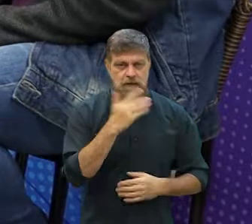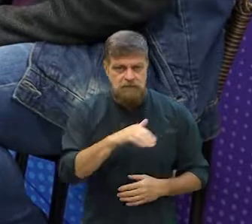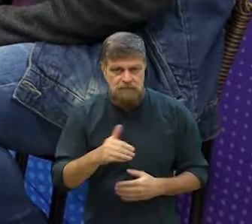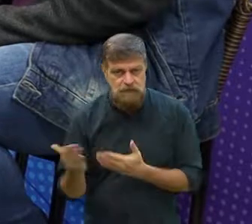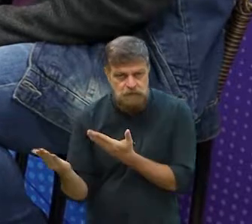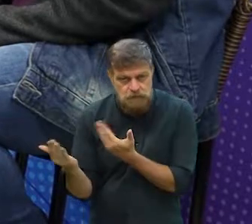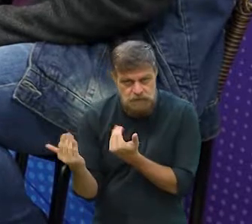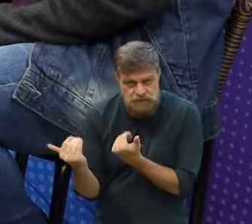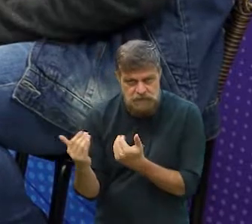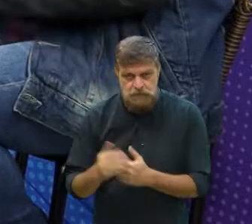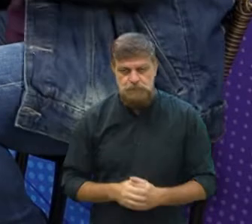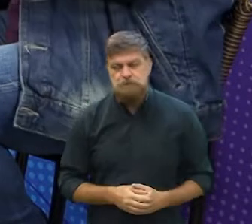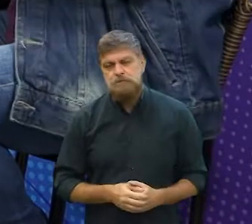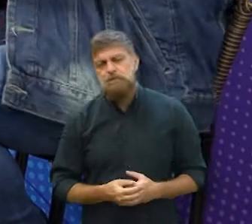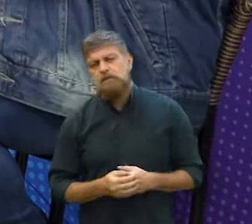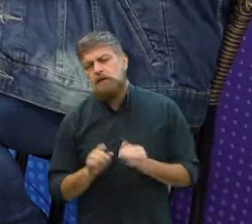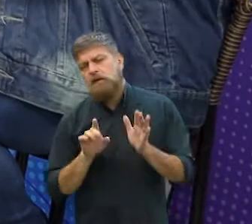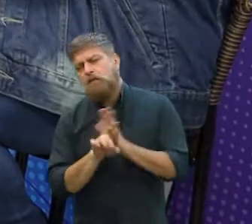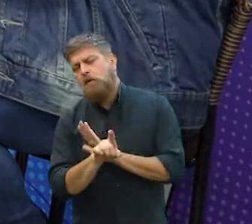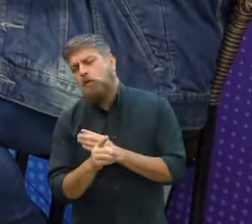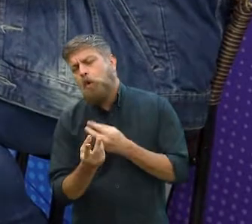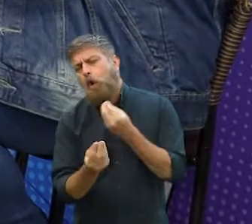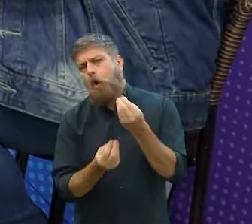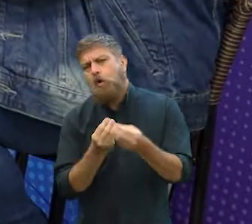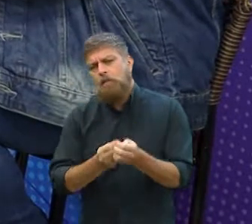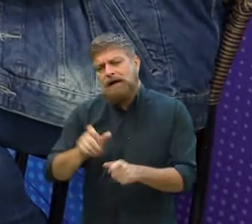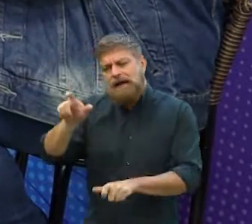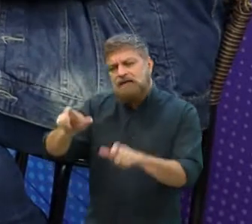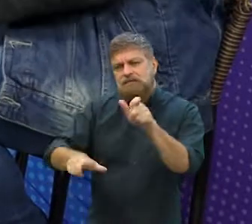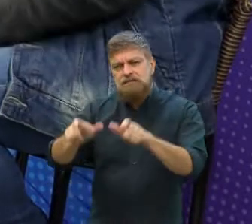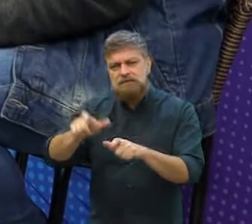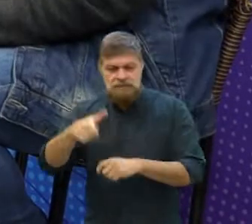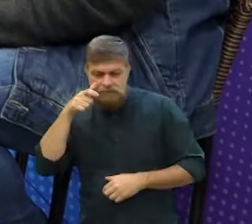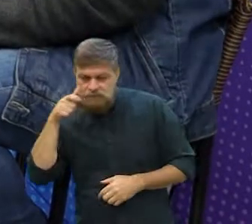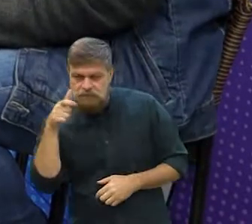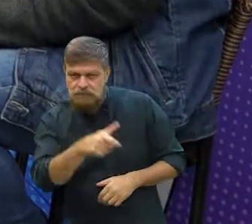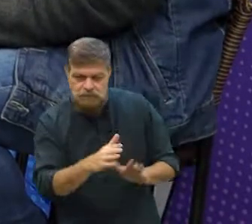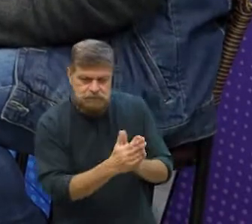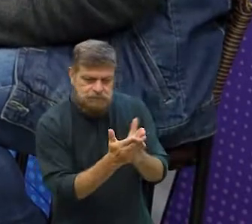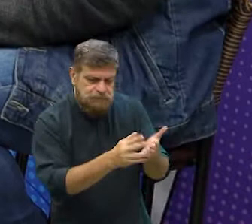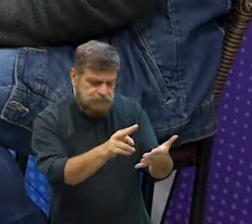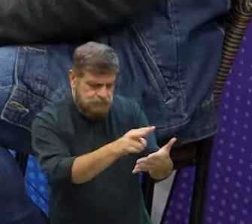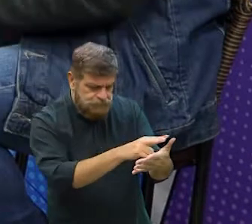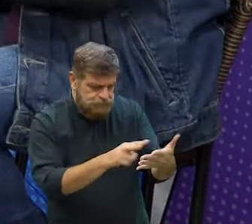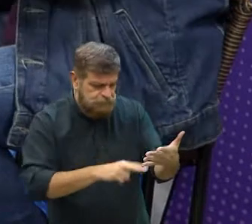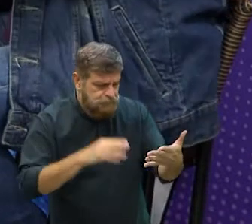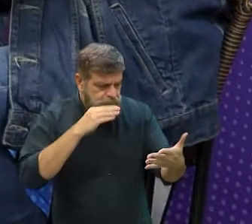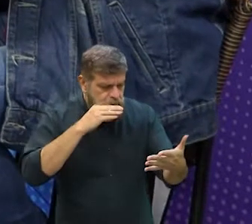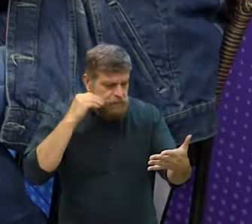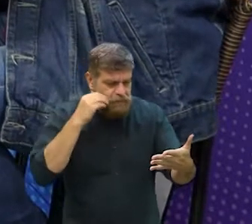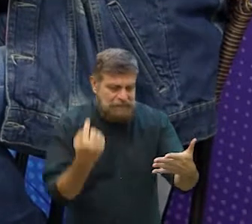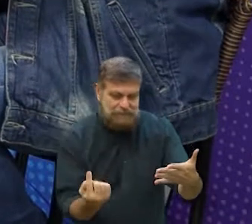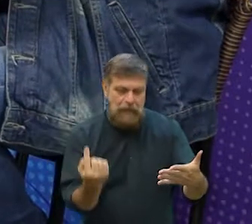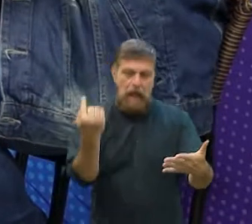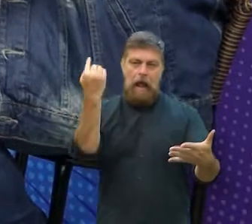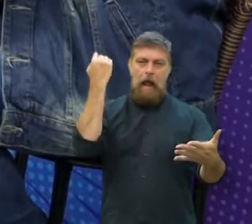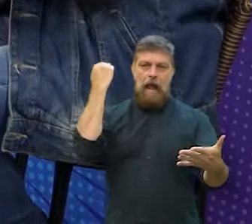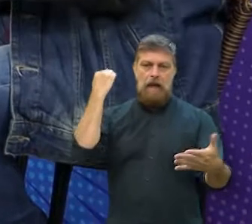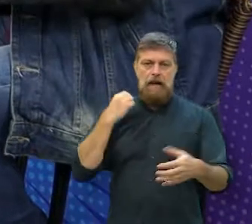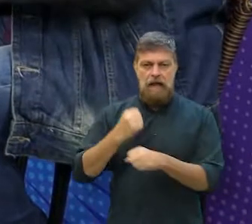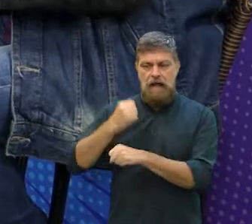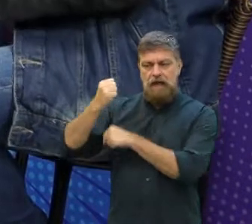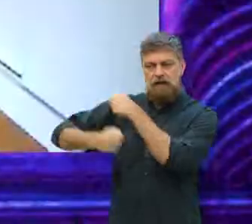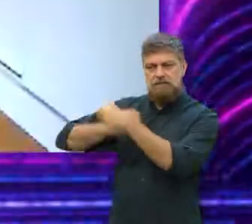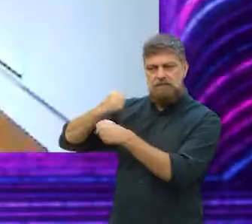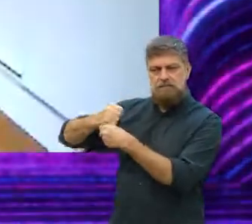-juvenil, né? Como é convencer esse público a ler uma história de adolescentes da década